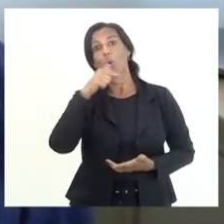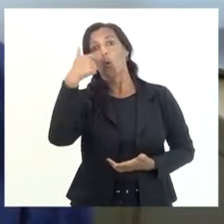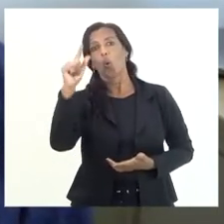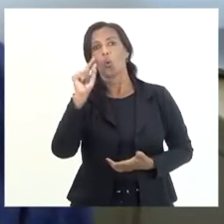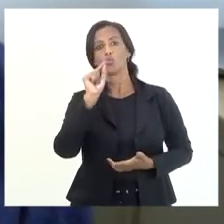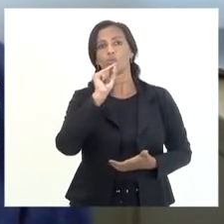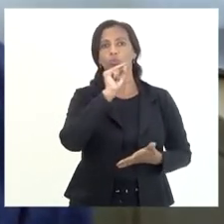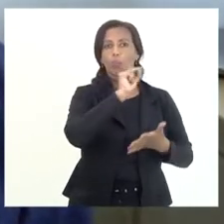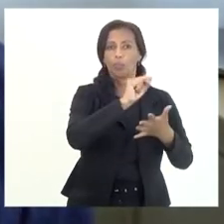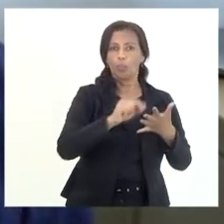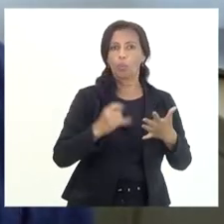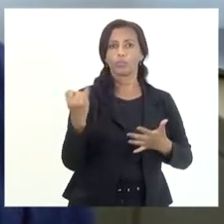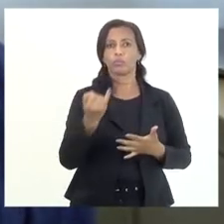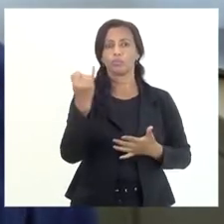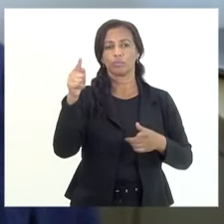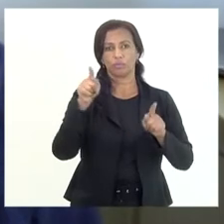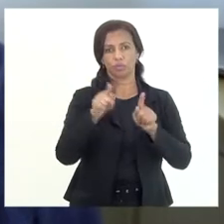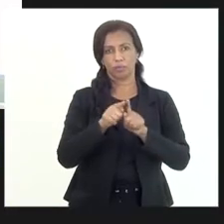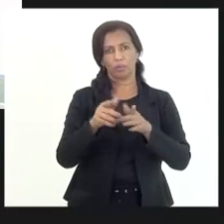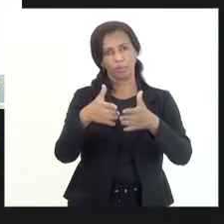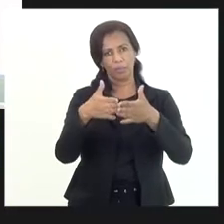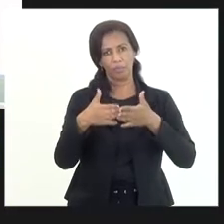a gente discutir. Por favor, doutor Lula.